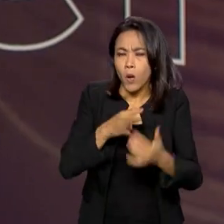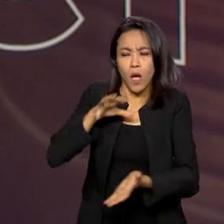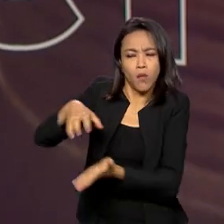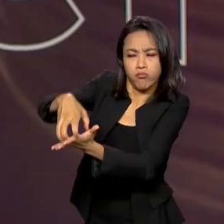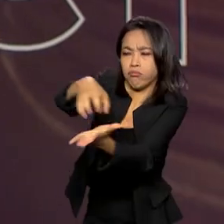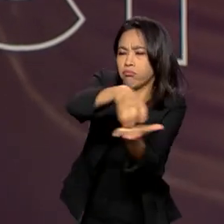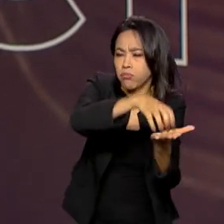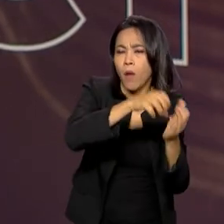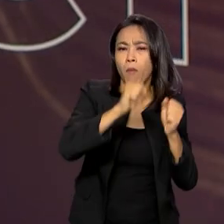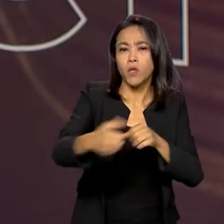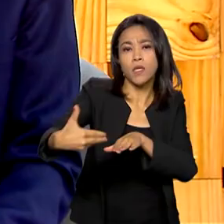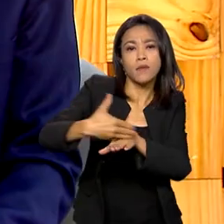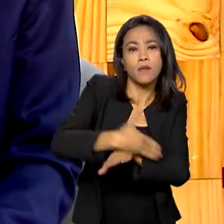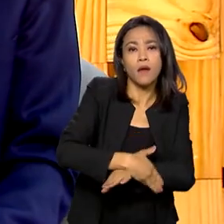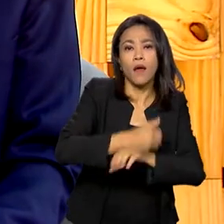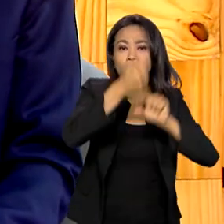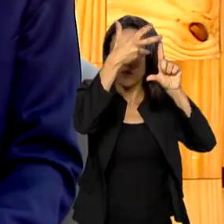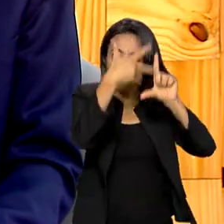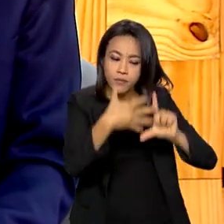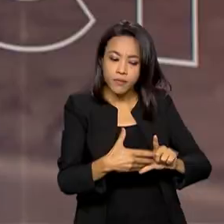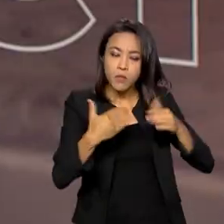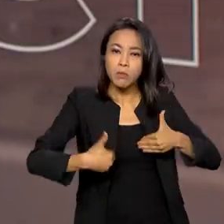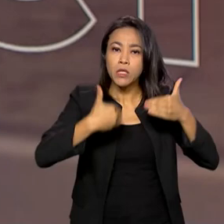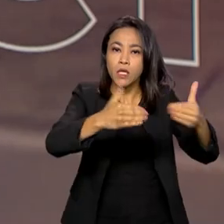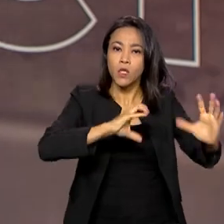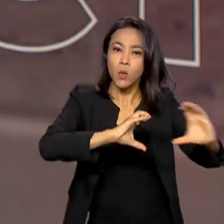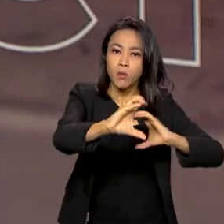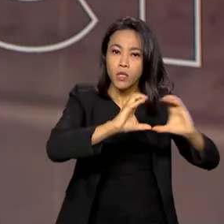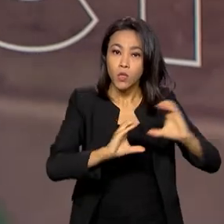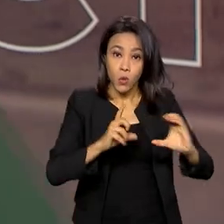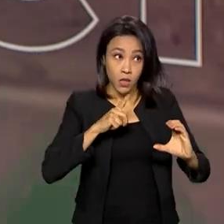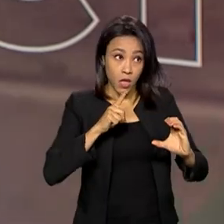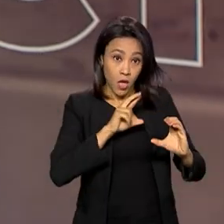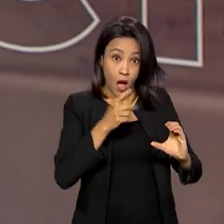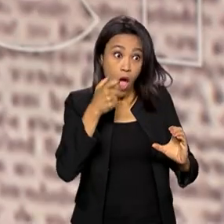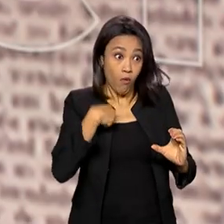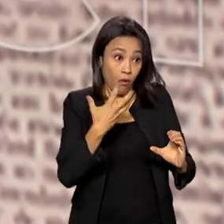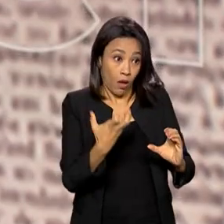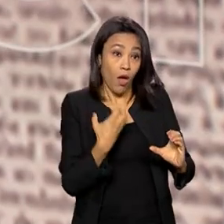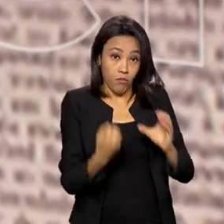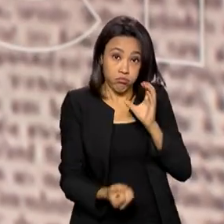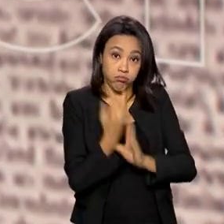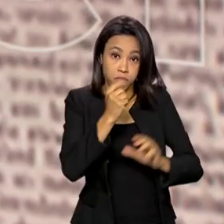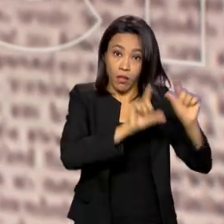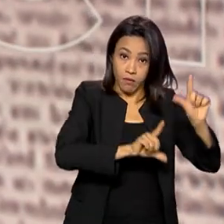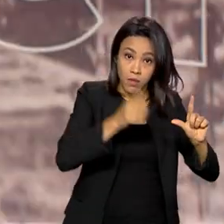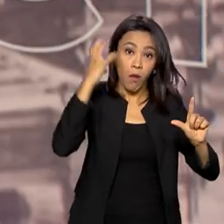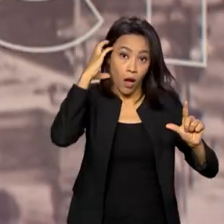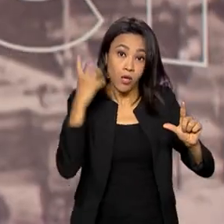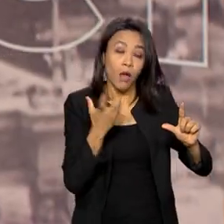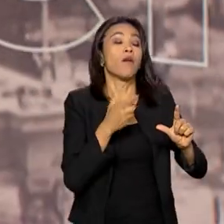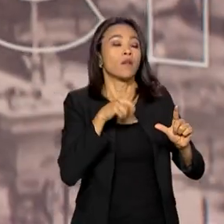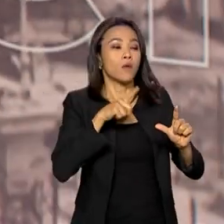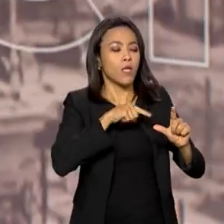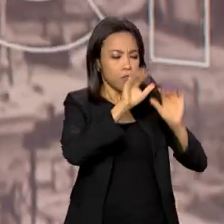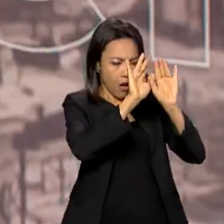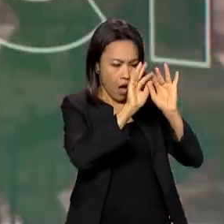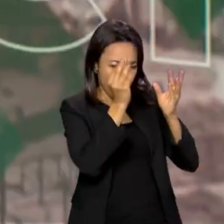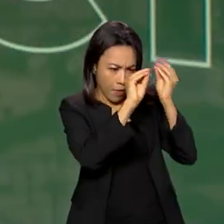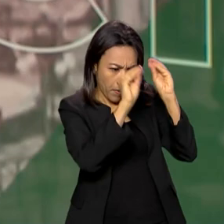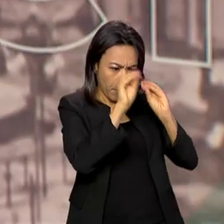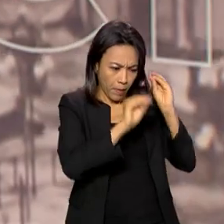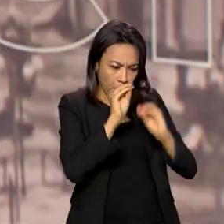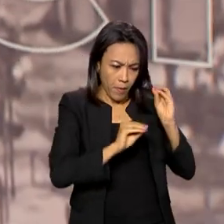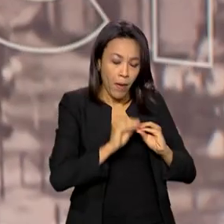Ministério das Comunicações, preencher um cadastro de demonstração de interesse. Esse cadastro é avaliado pelos nossos